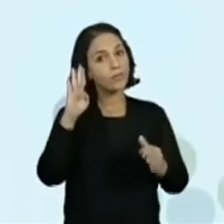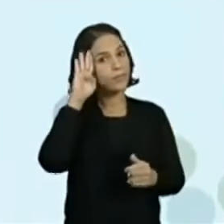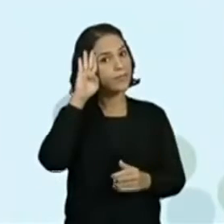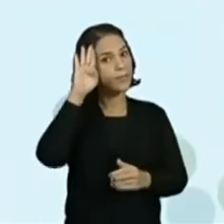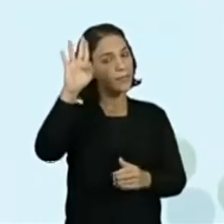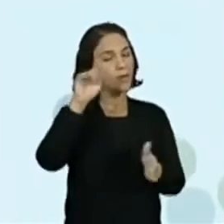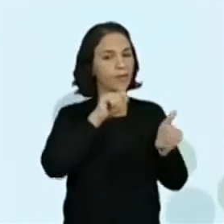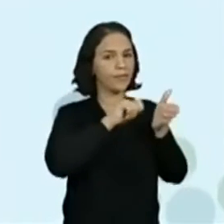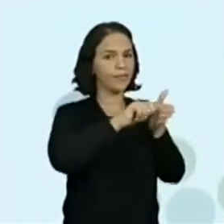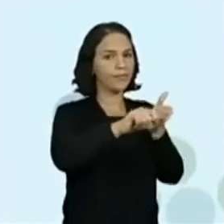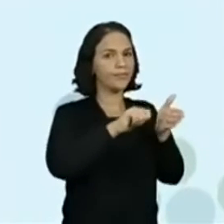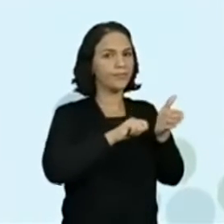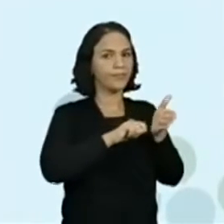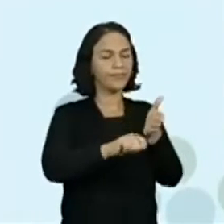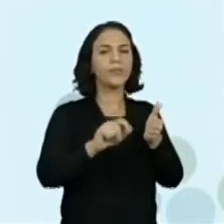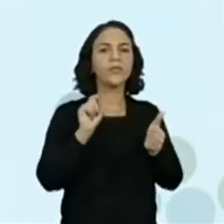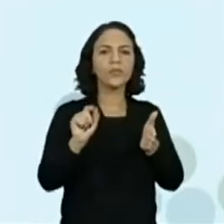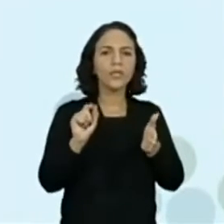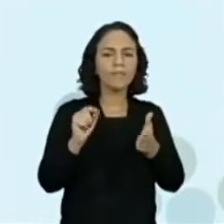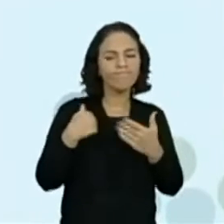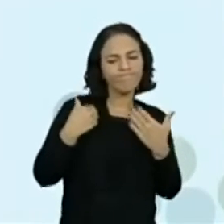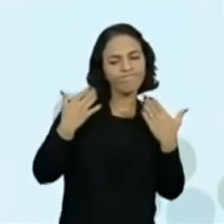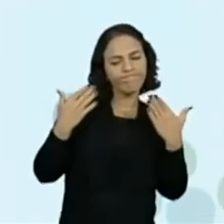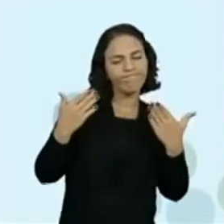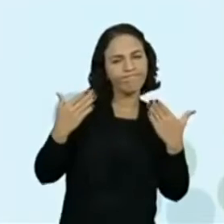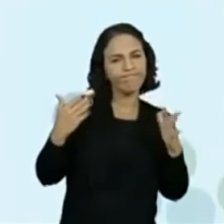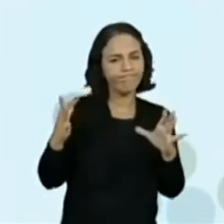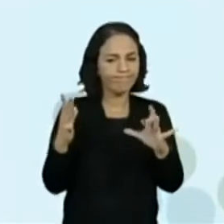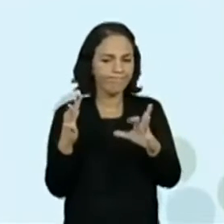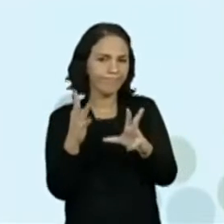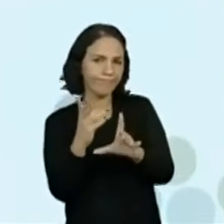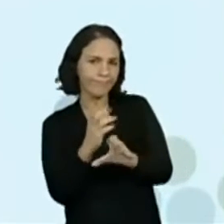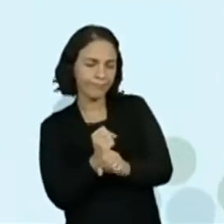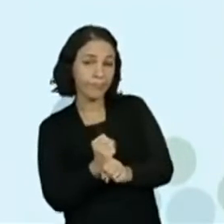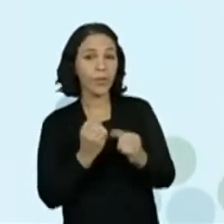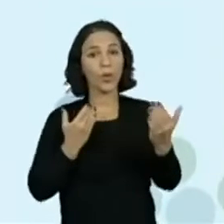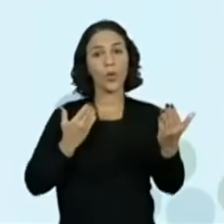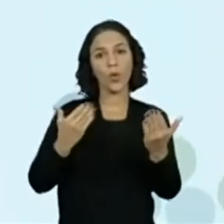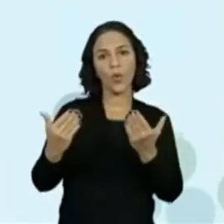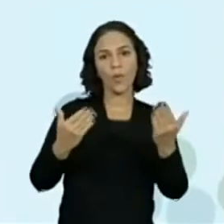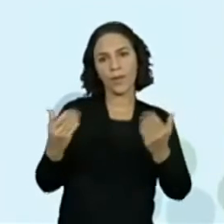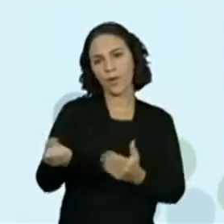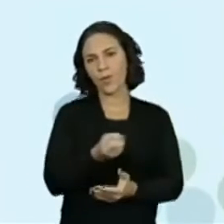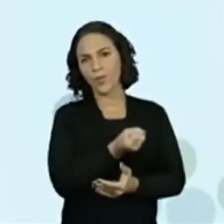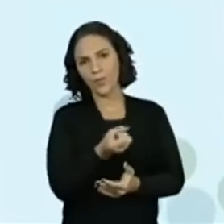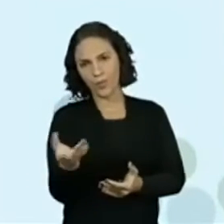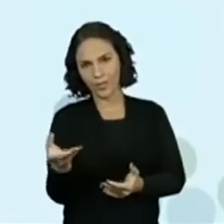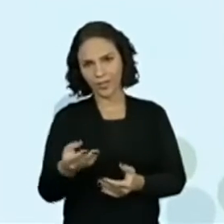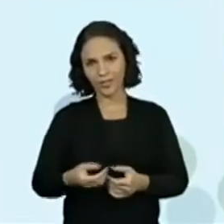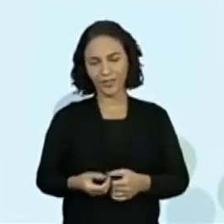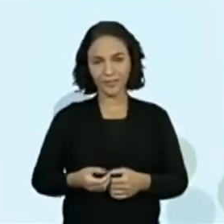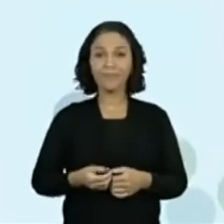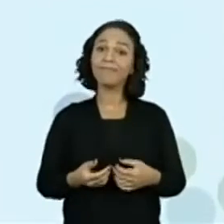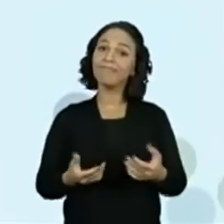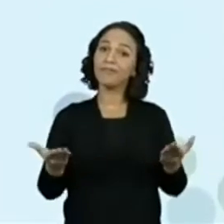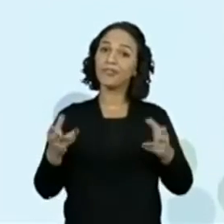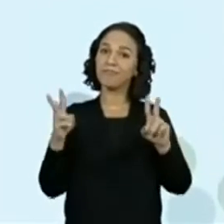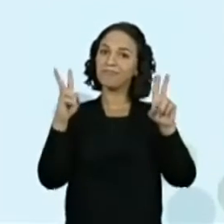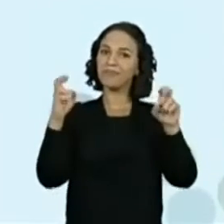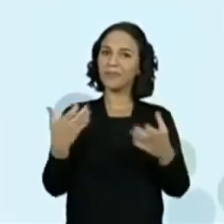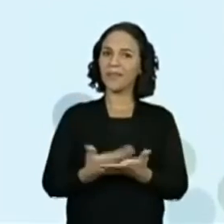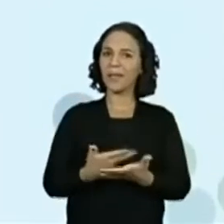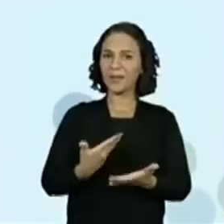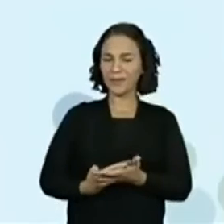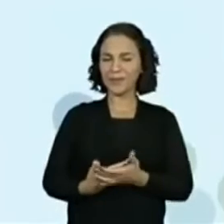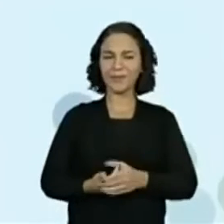a questão de estimar e comparar quantidades. É sobre isso que vamos trabalhar um